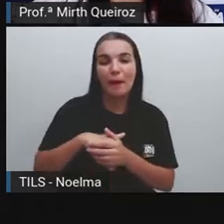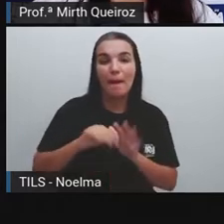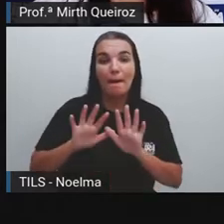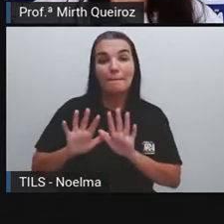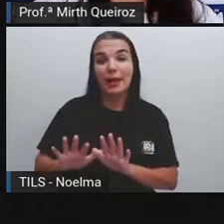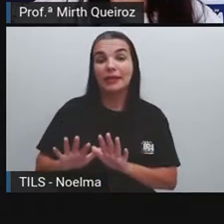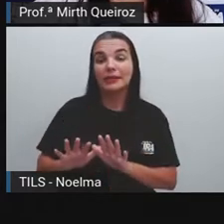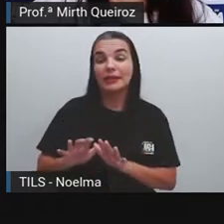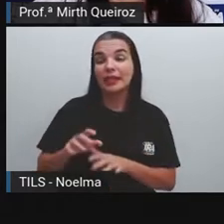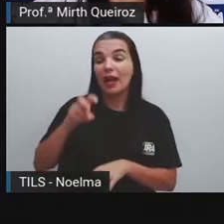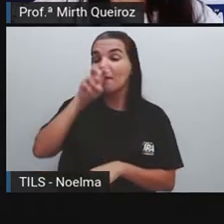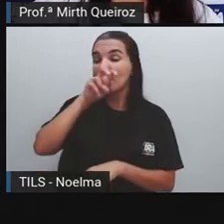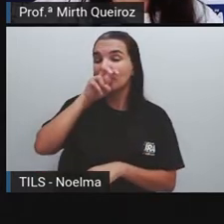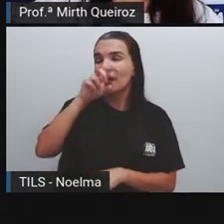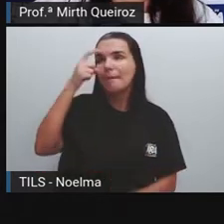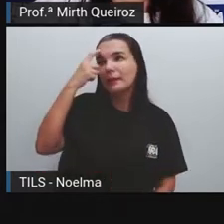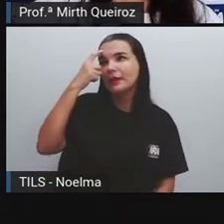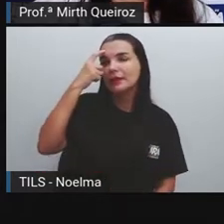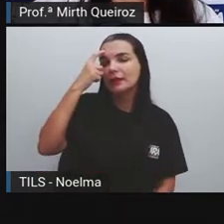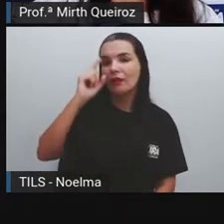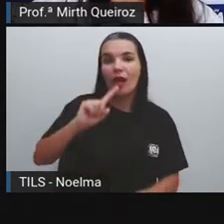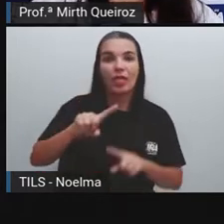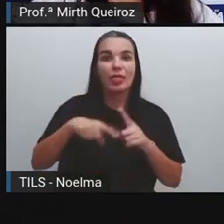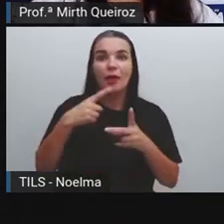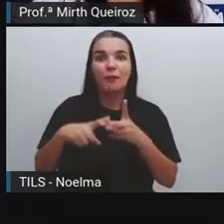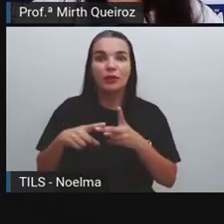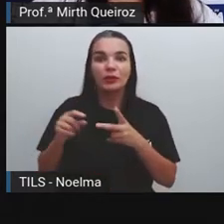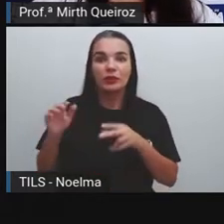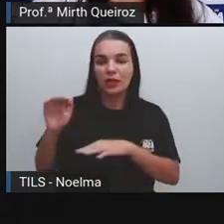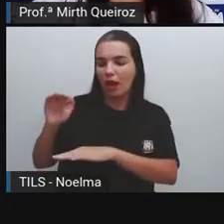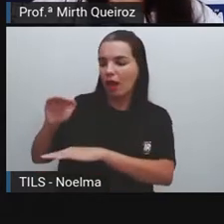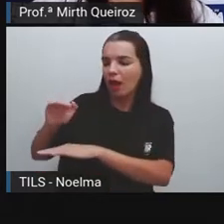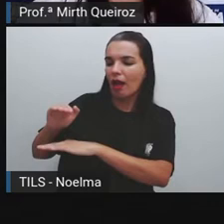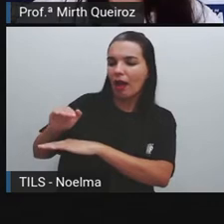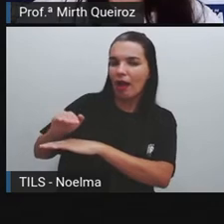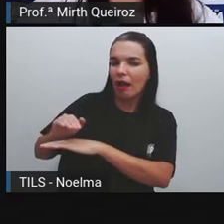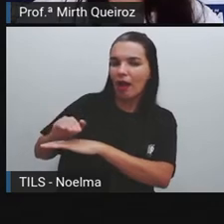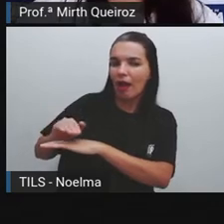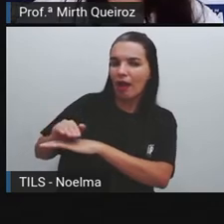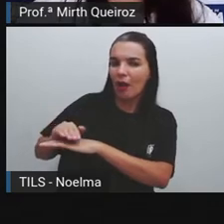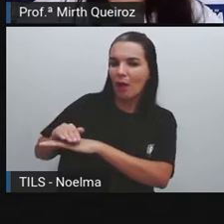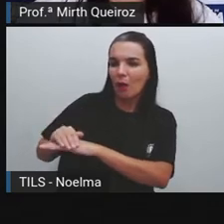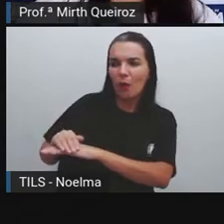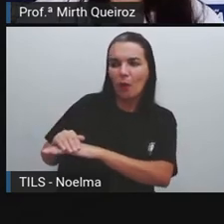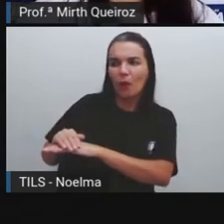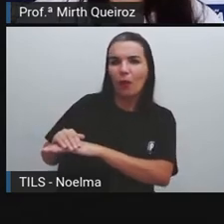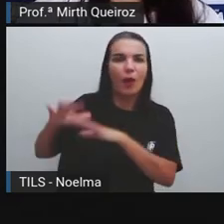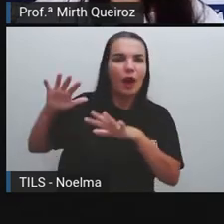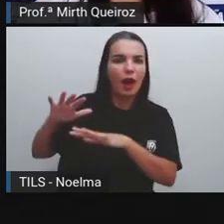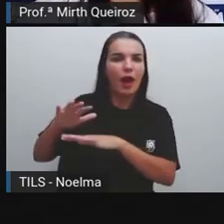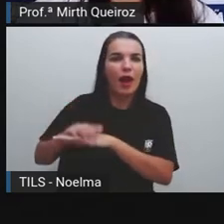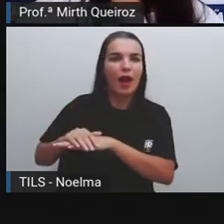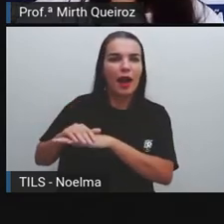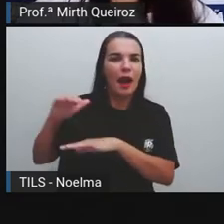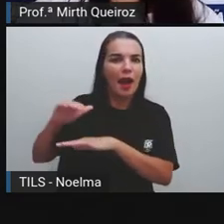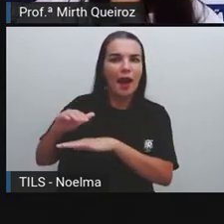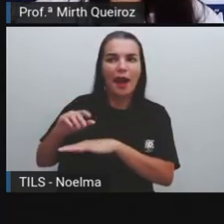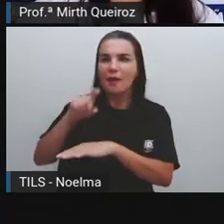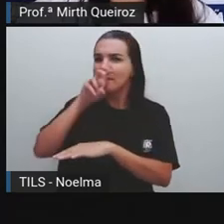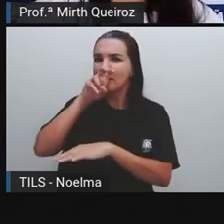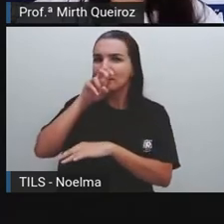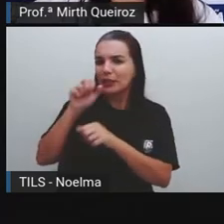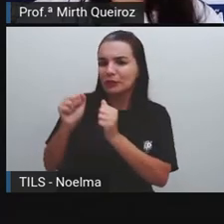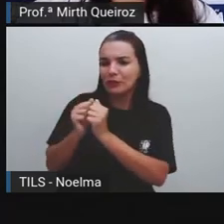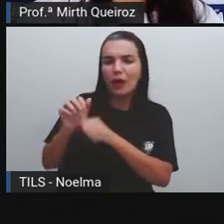pensativa. Aí, de repente, quando ele vai colocar a mão ali, sentar no tronco, colocar a mãozinha, ele acaba colocando a mãozinha na Mônica.